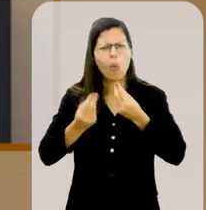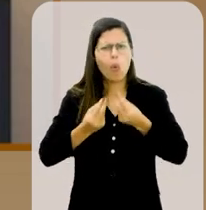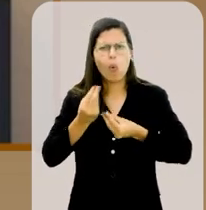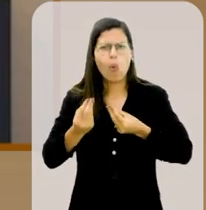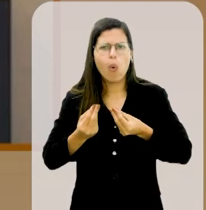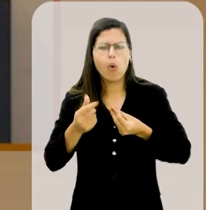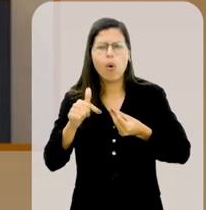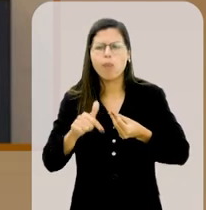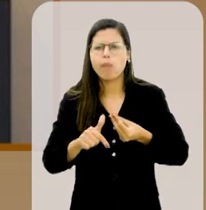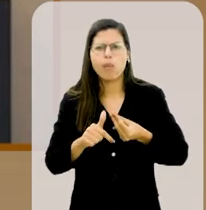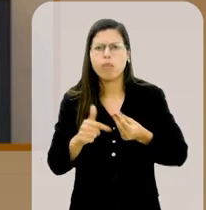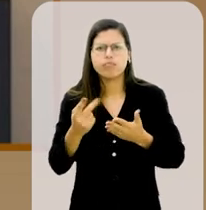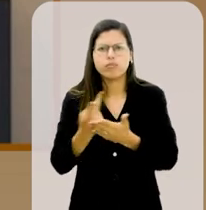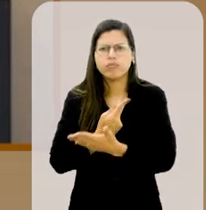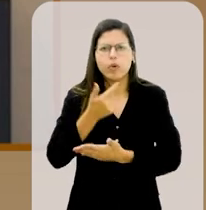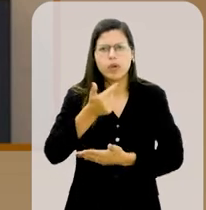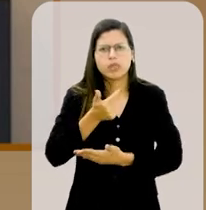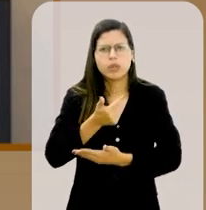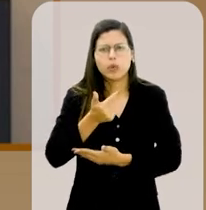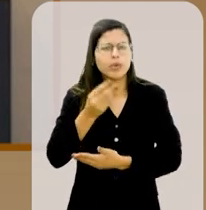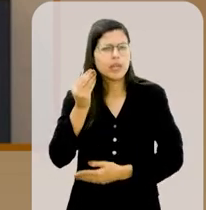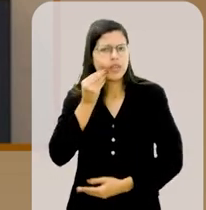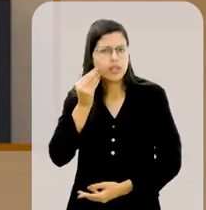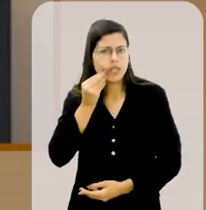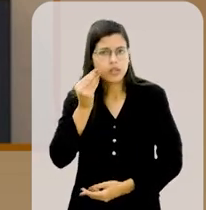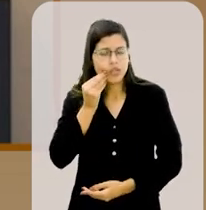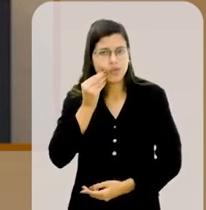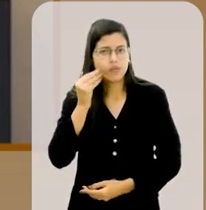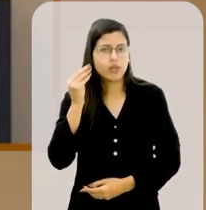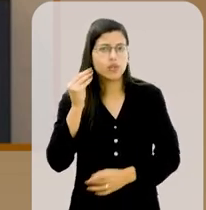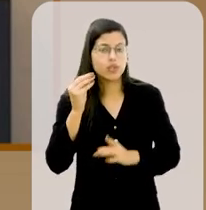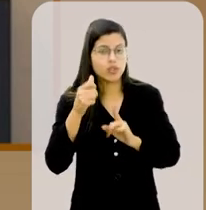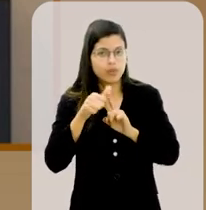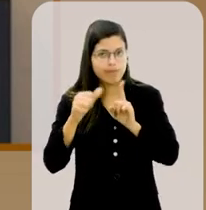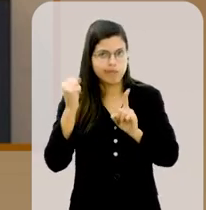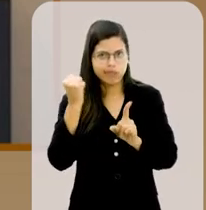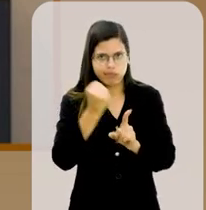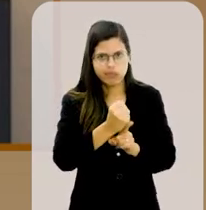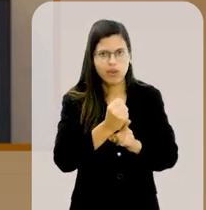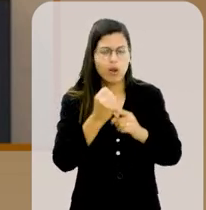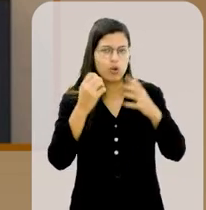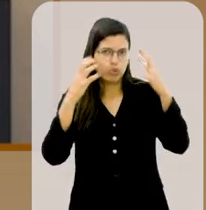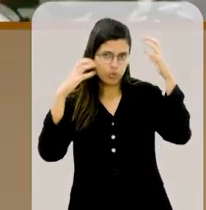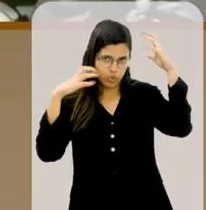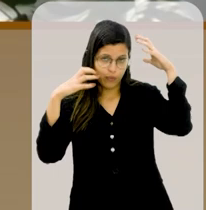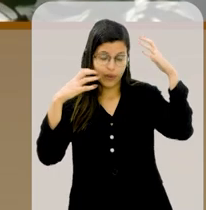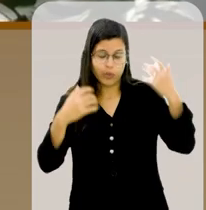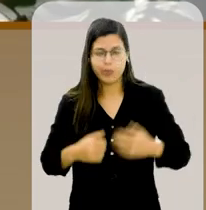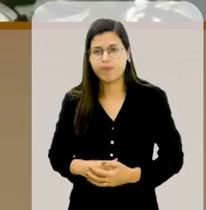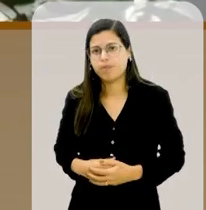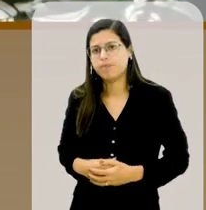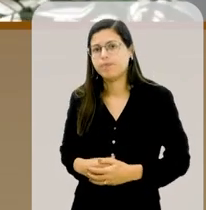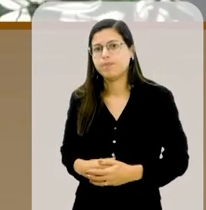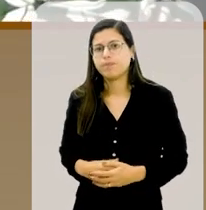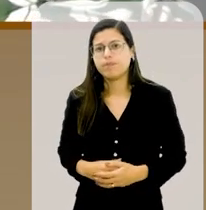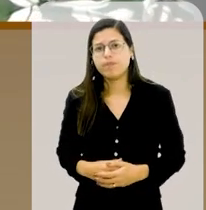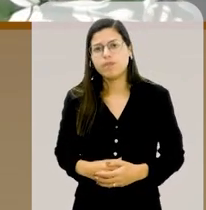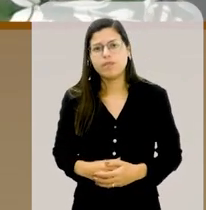Como é que foi essa questão da segunda tentativa de feminicídio no chuveiro? Olha,